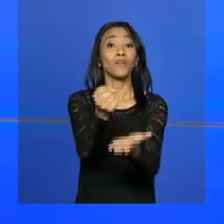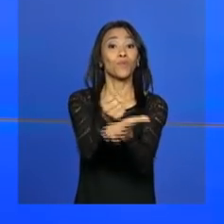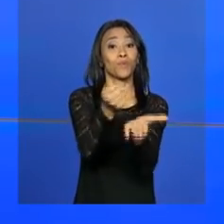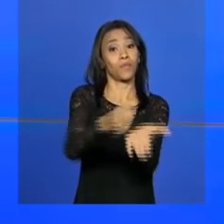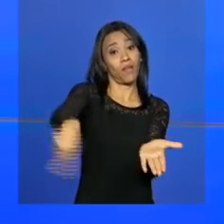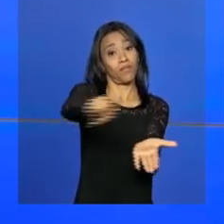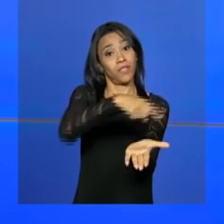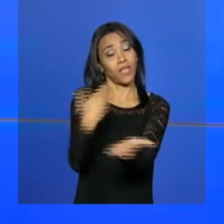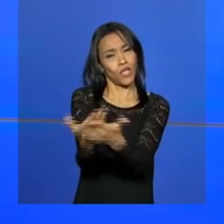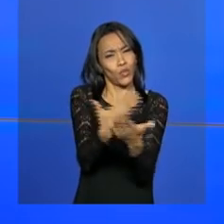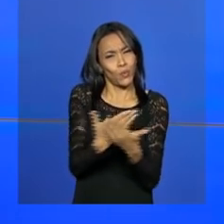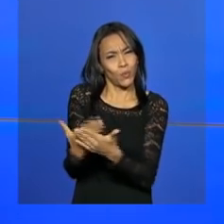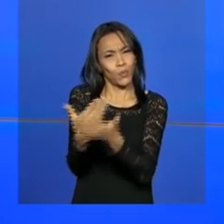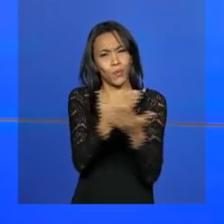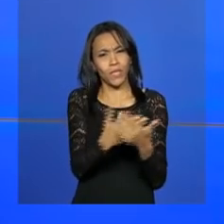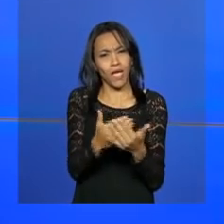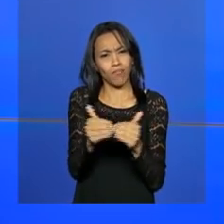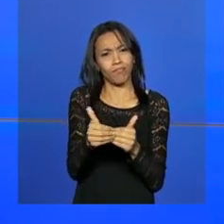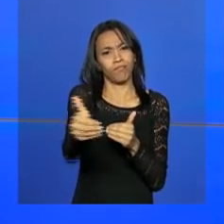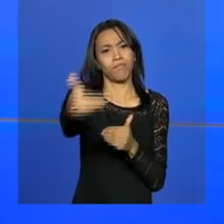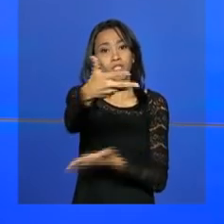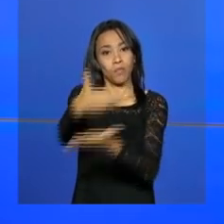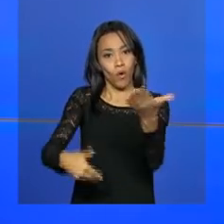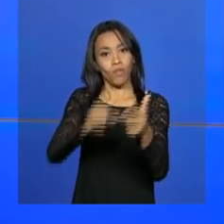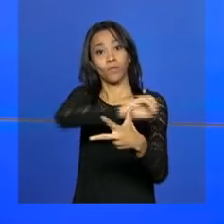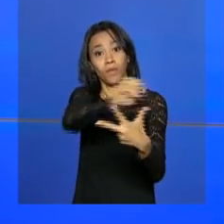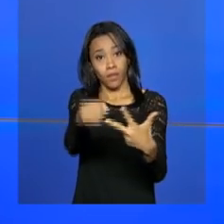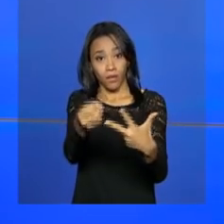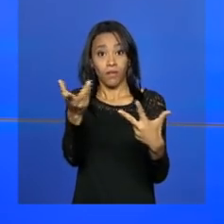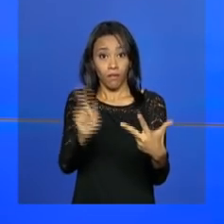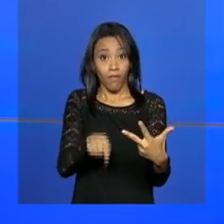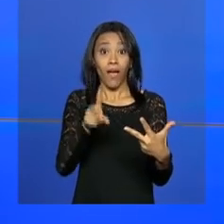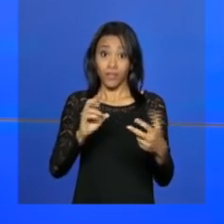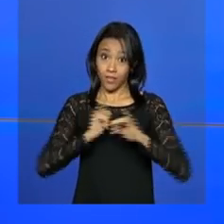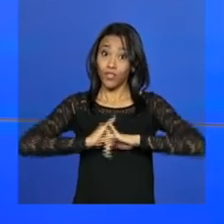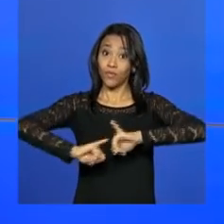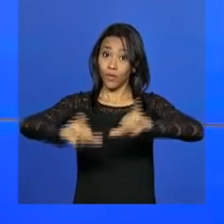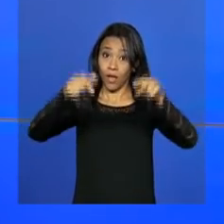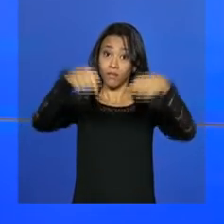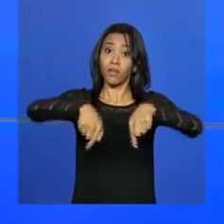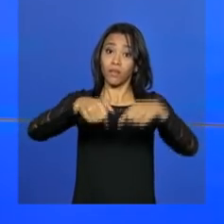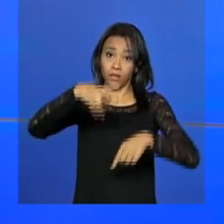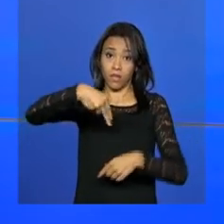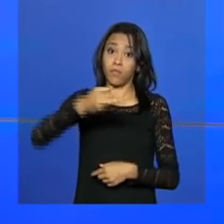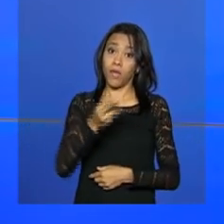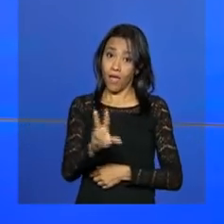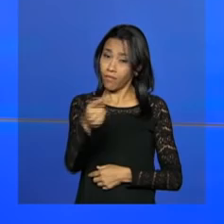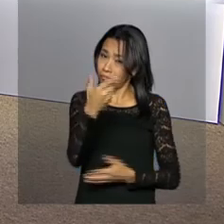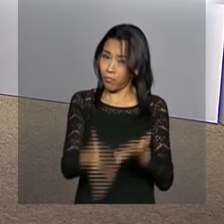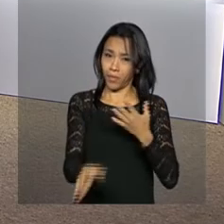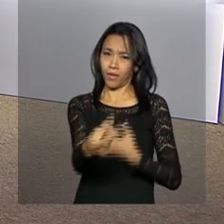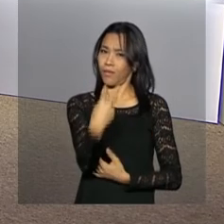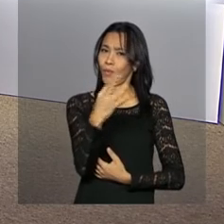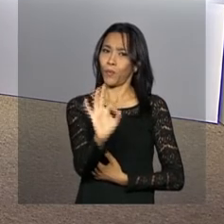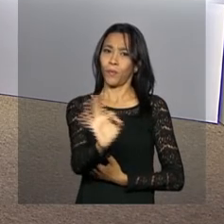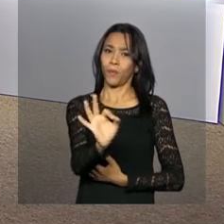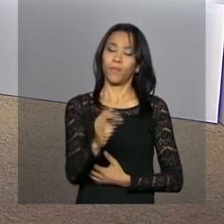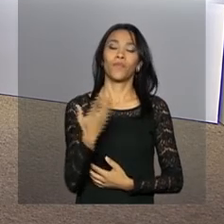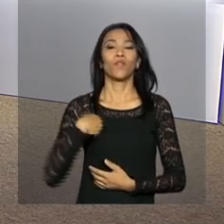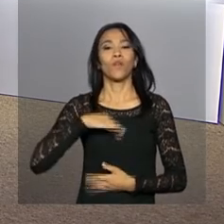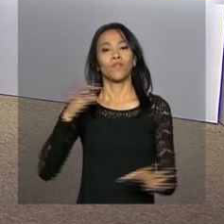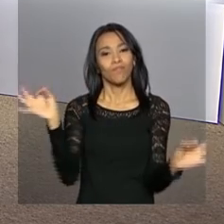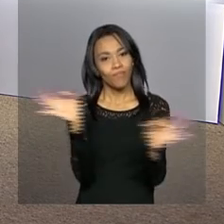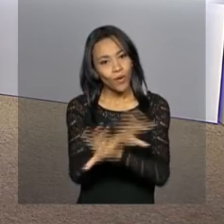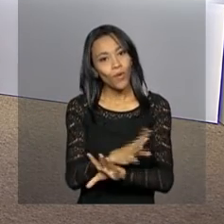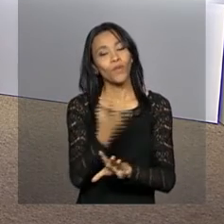preparação para o Exame Nacional do Ensino Médio. A cerimônia será transmitida ao vivo aqui na NBR. Não perca! E nós ficamos